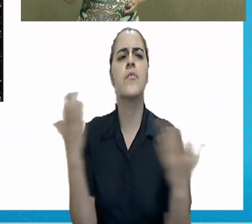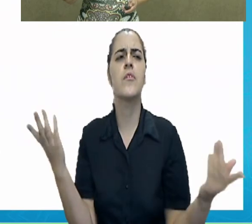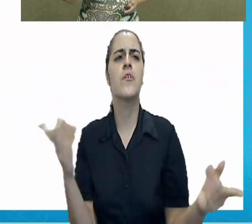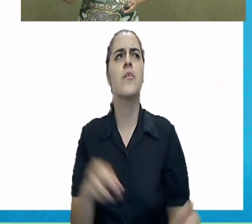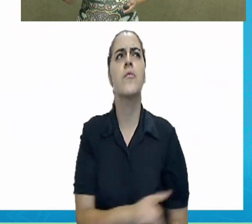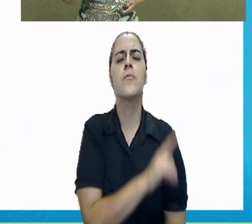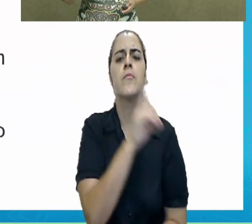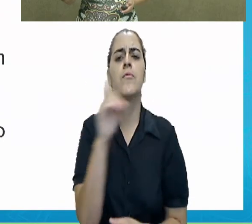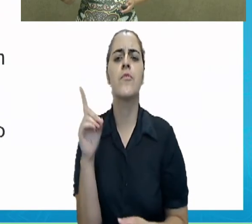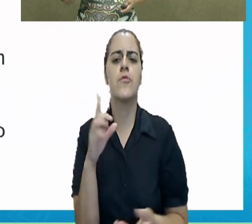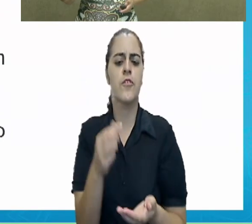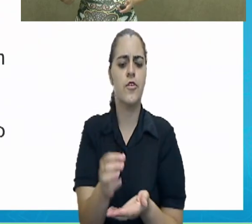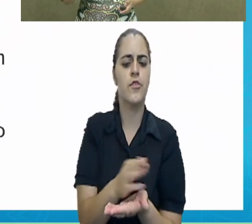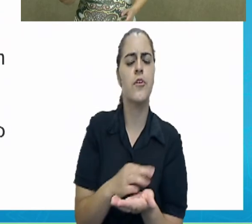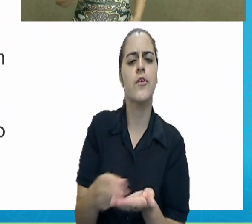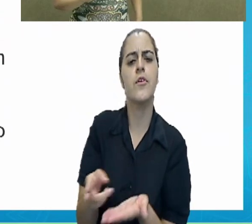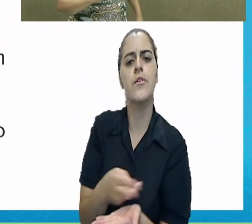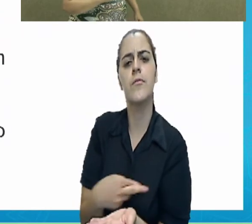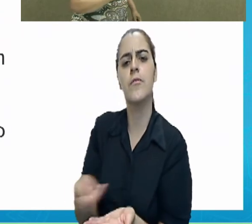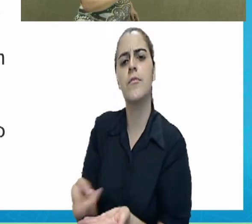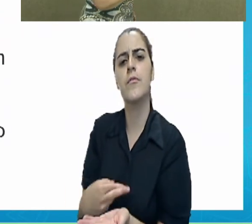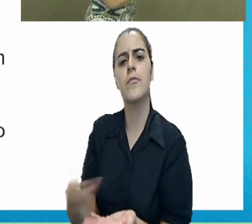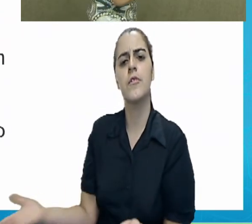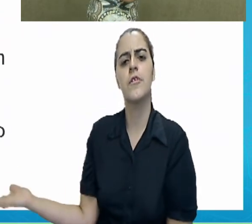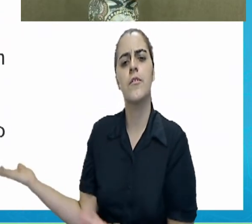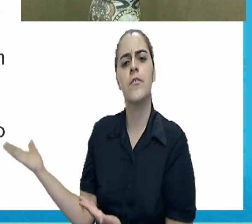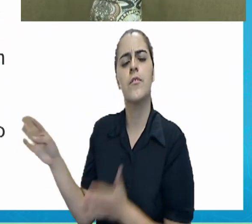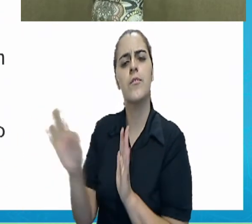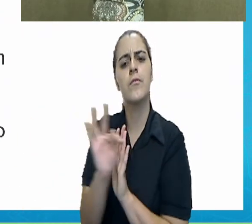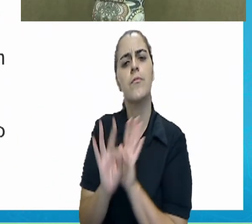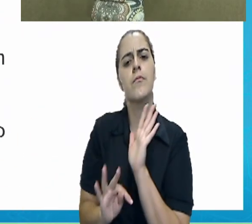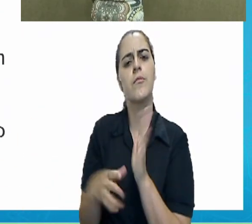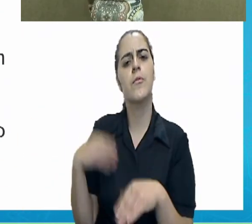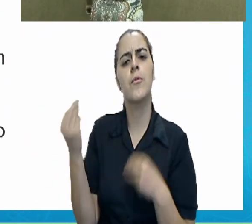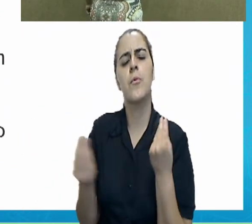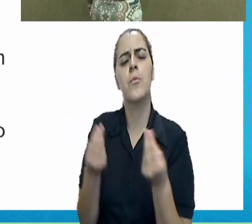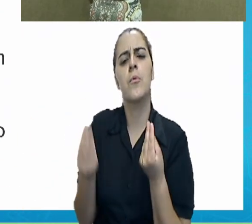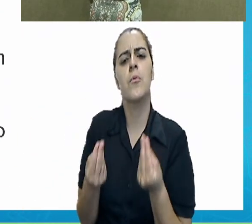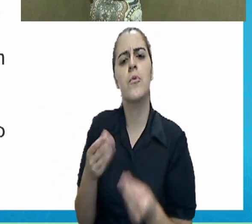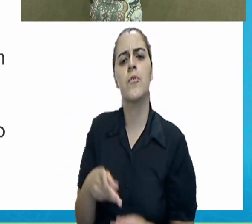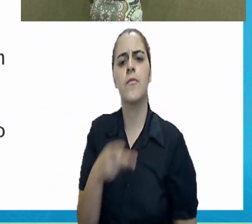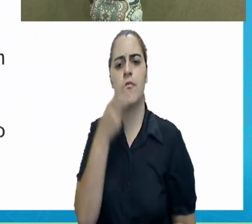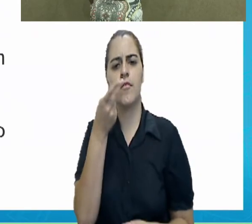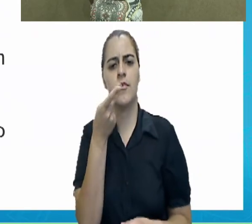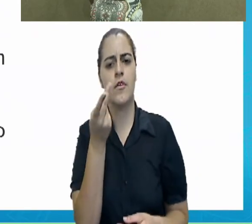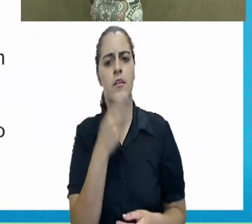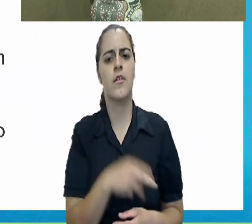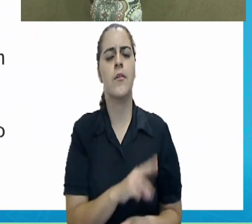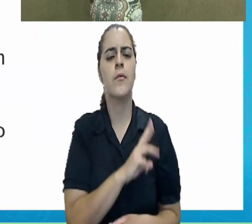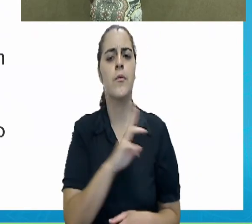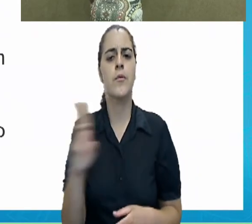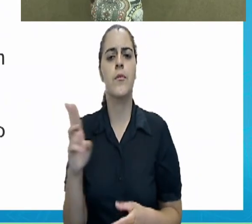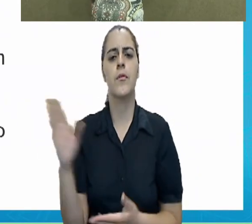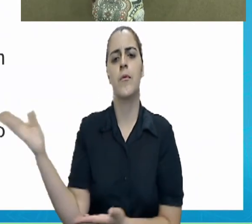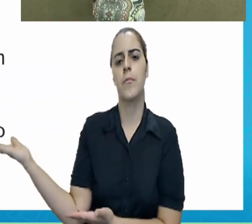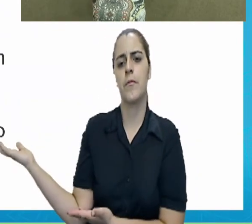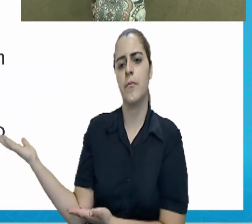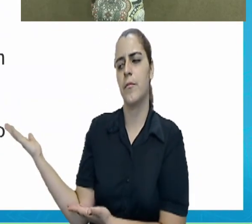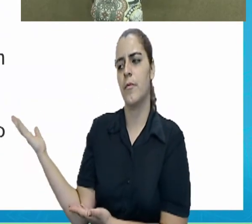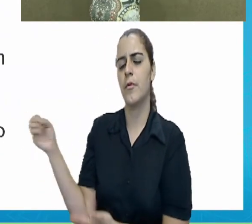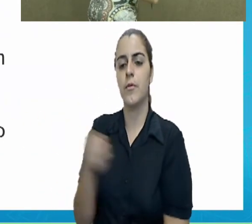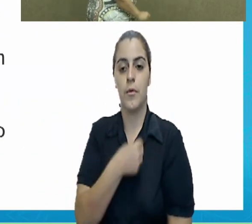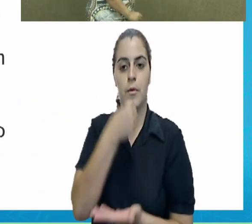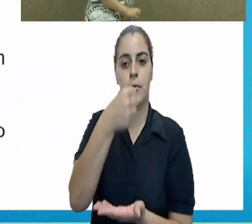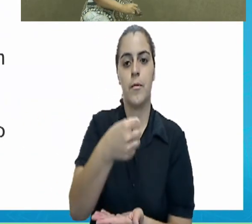do texto? Aqui, olha. Quando fala aqui o nome do repórter.